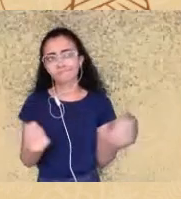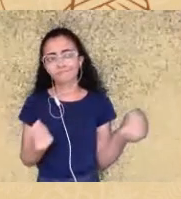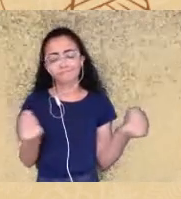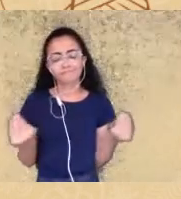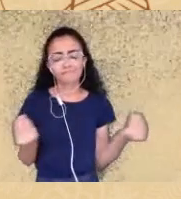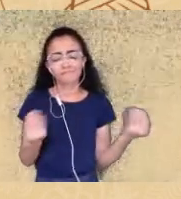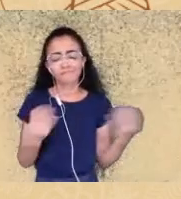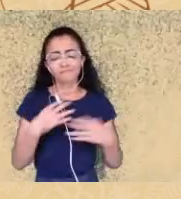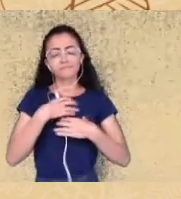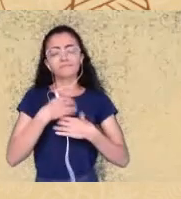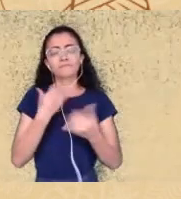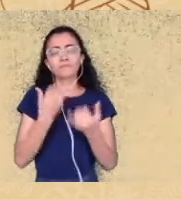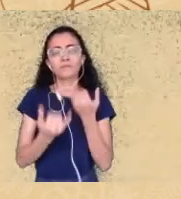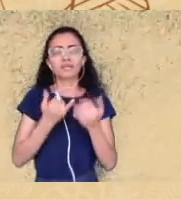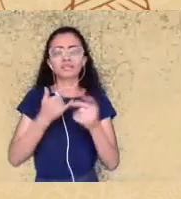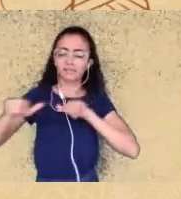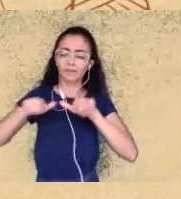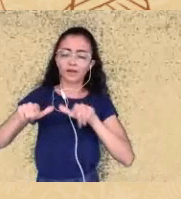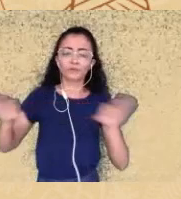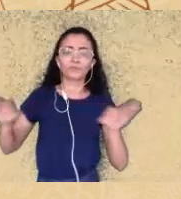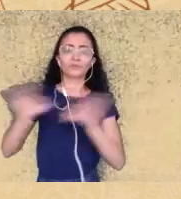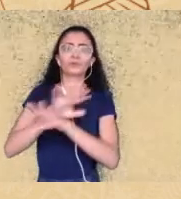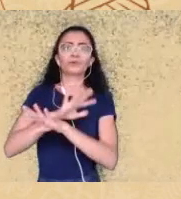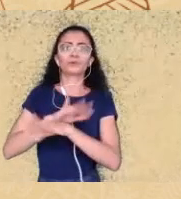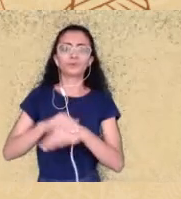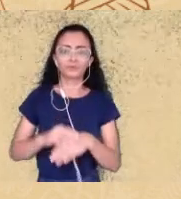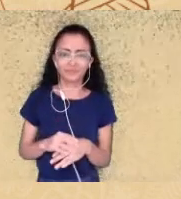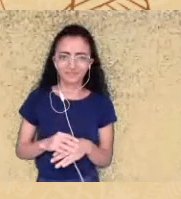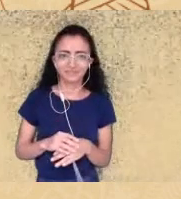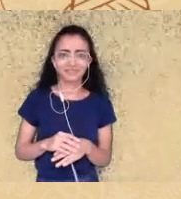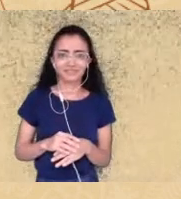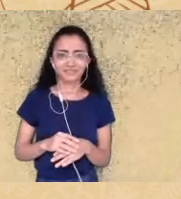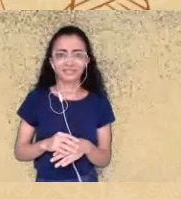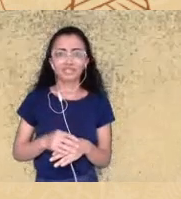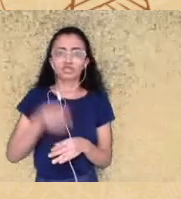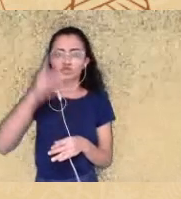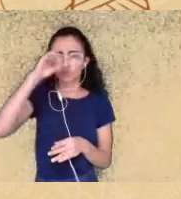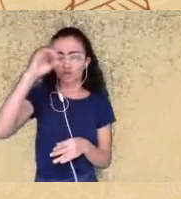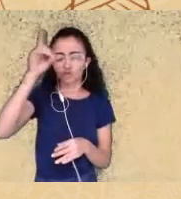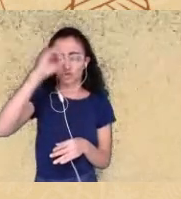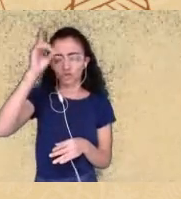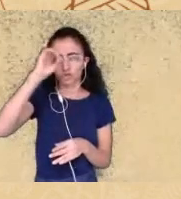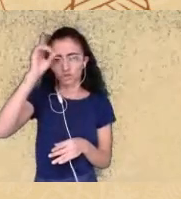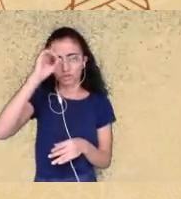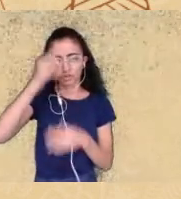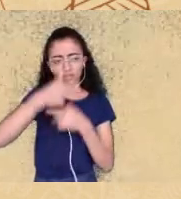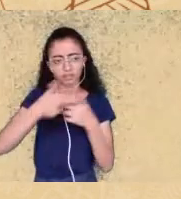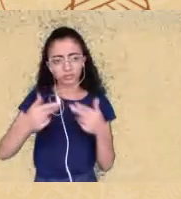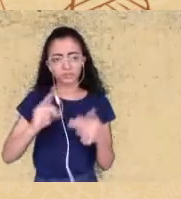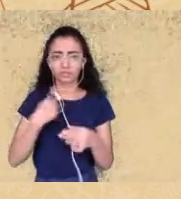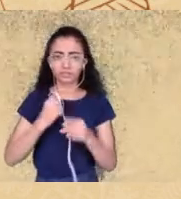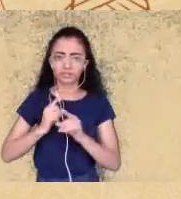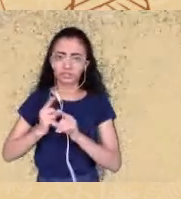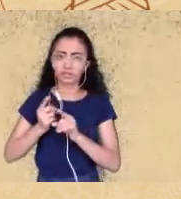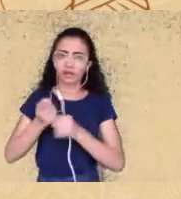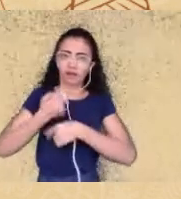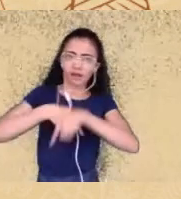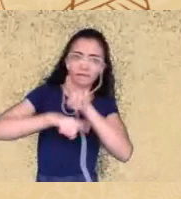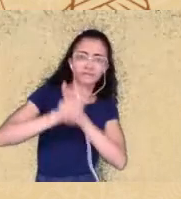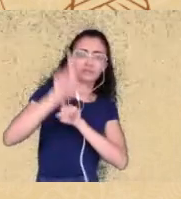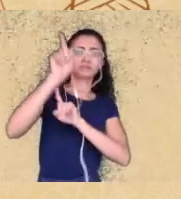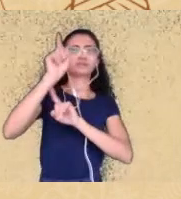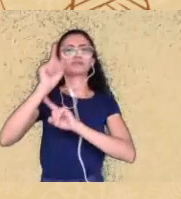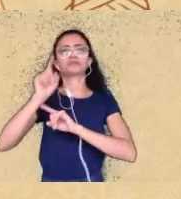cumprido mais uma vez que é todo dia um dever cumprido né cada coisa que a gente avança cada milímetro que a gente avança